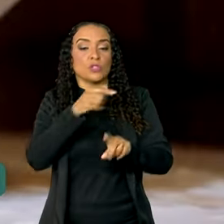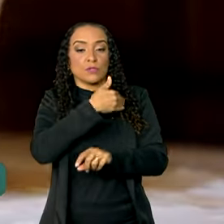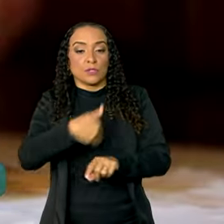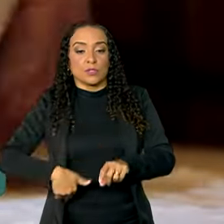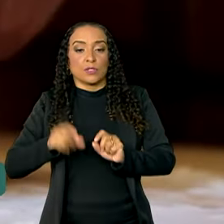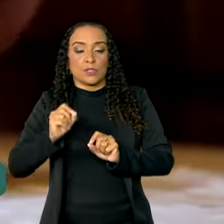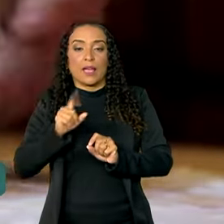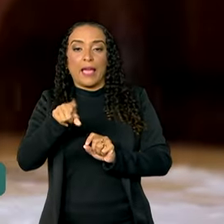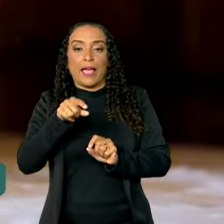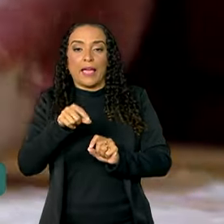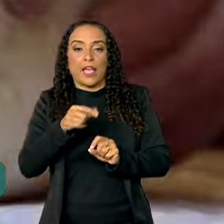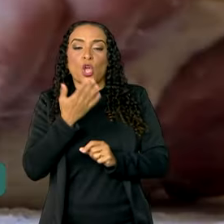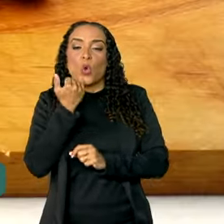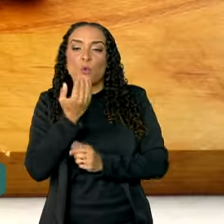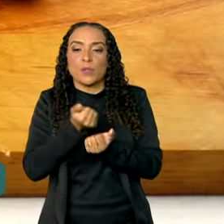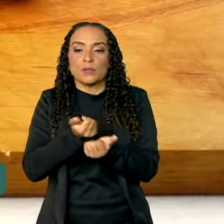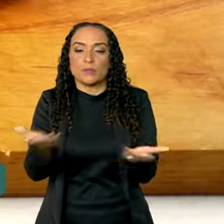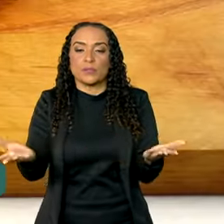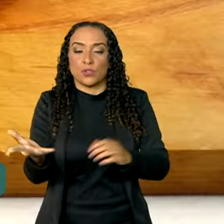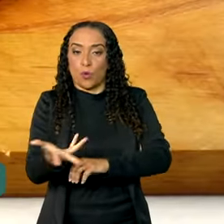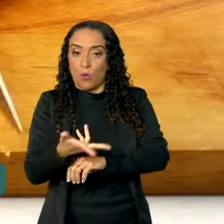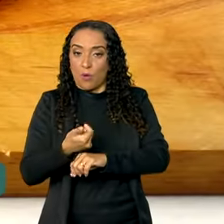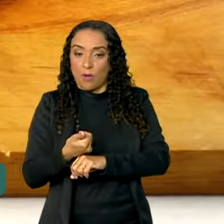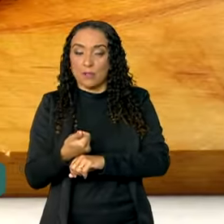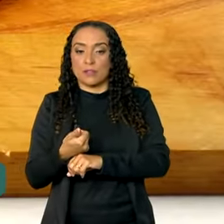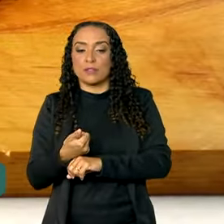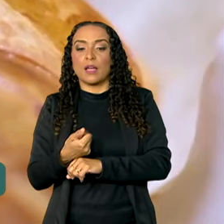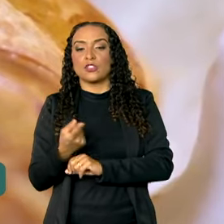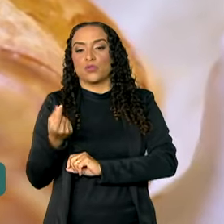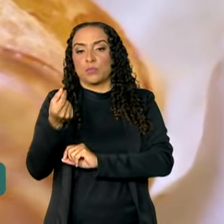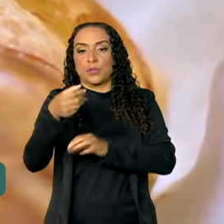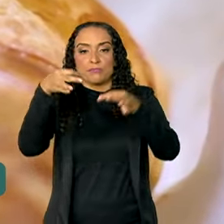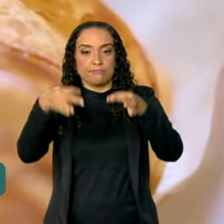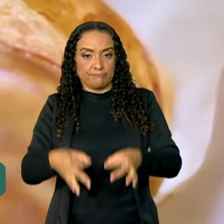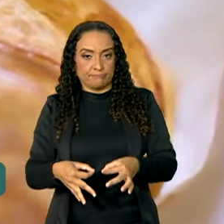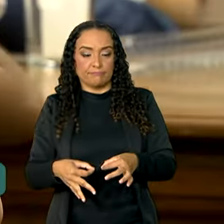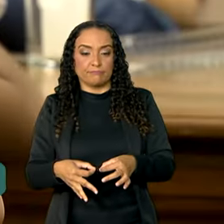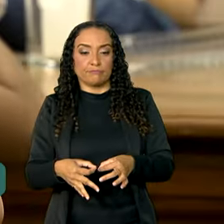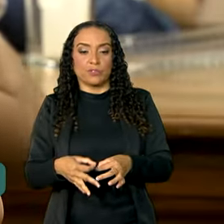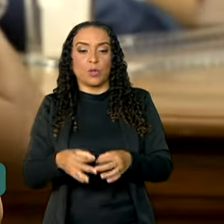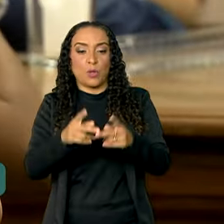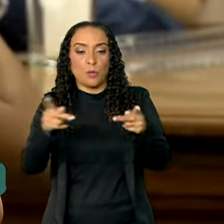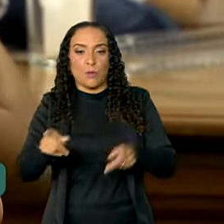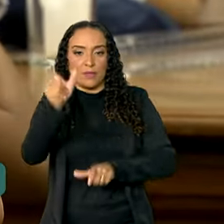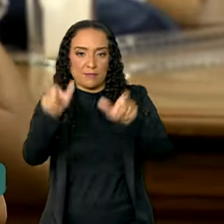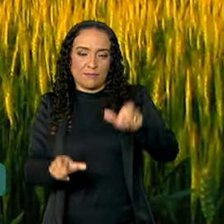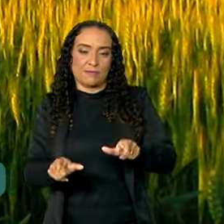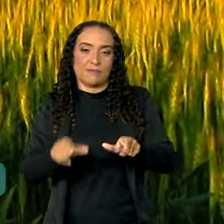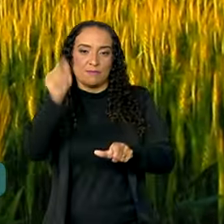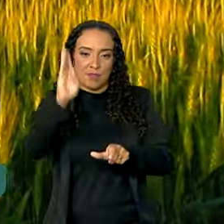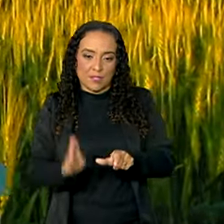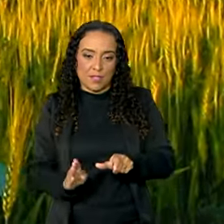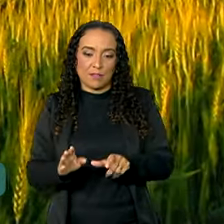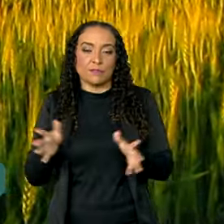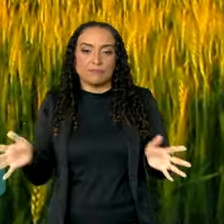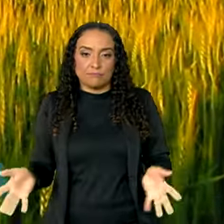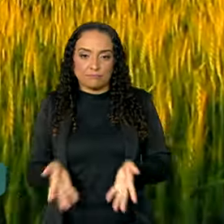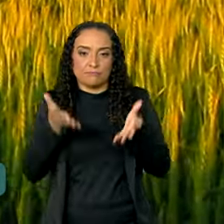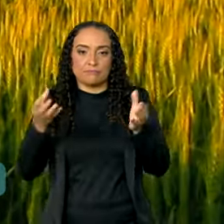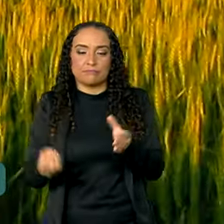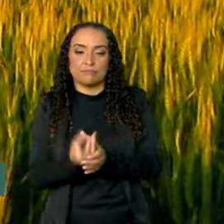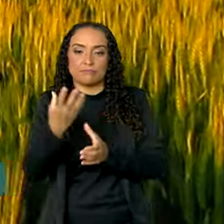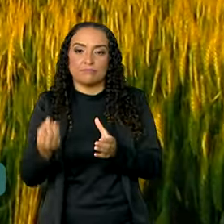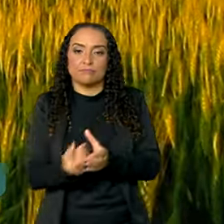governo é colocar comida de qualidade a preço justo no prato dos brasileiros e estimular o